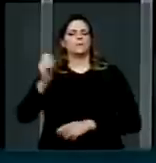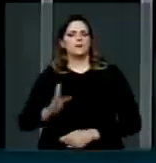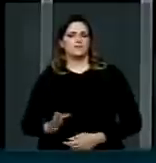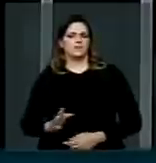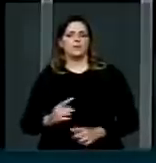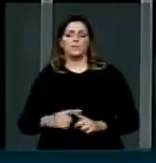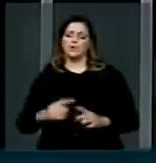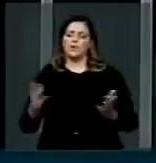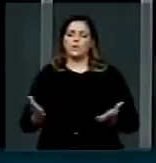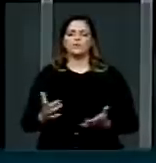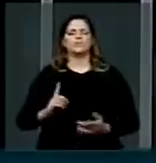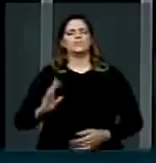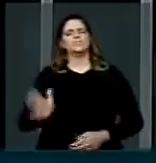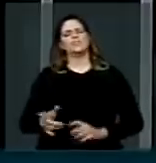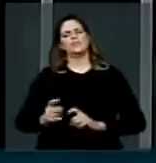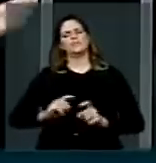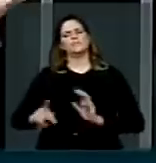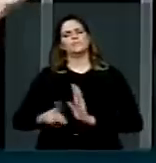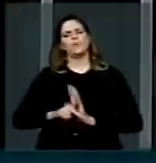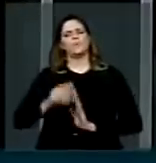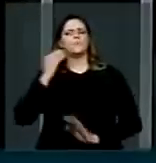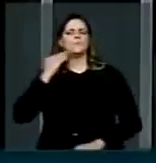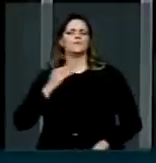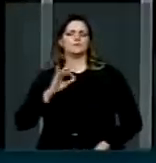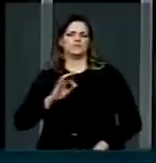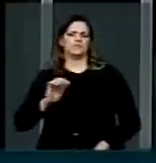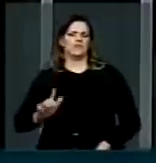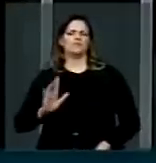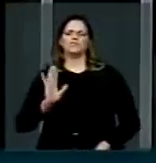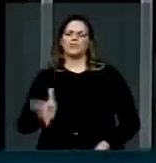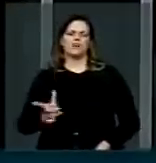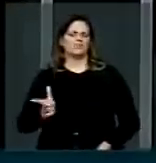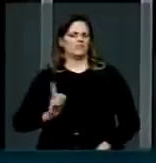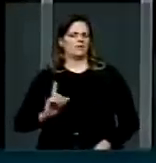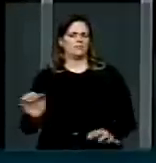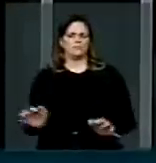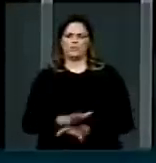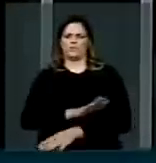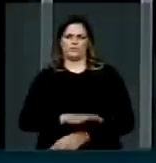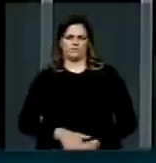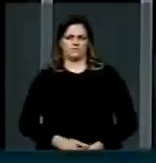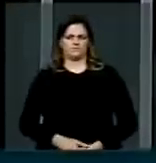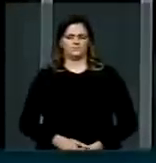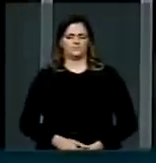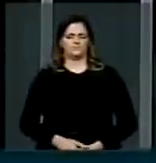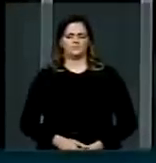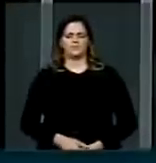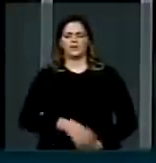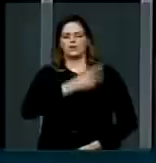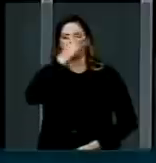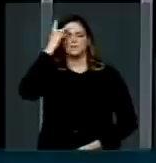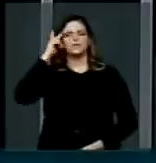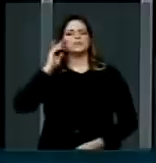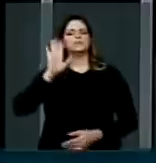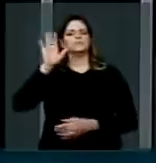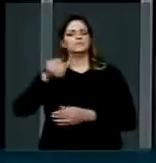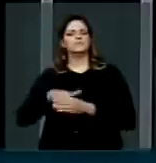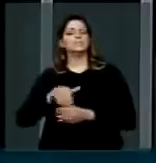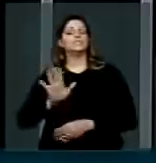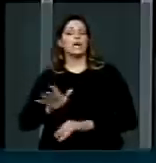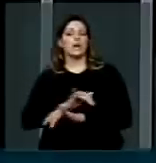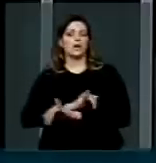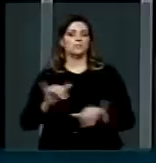existe a autonomia operacional do Banco Central. Essa que é a verdade. E tem mais. Os candidatos que estão na mídia aí,